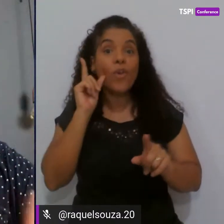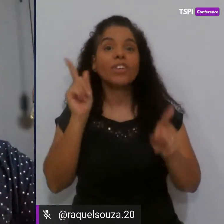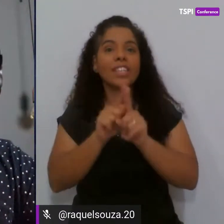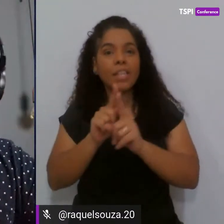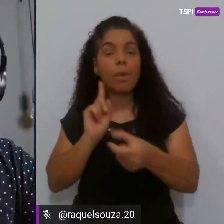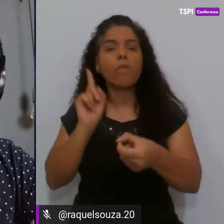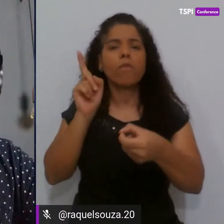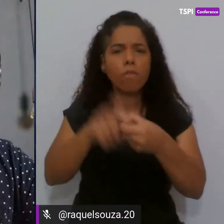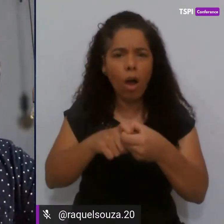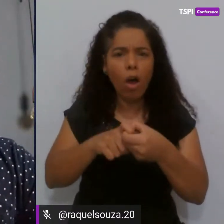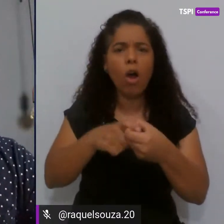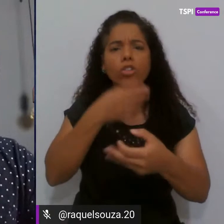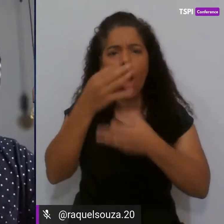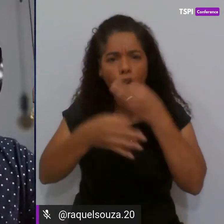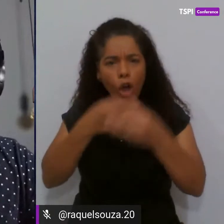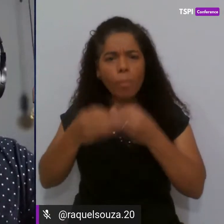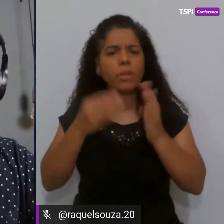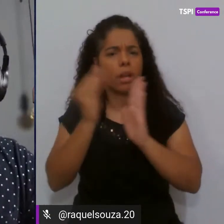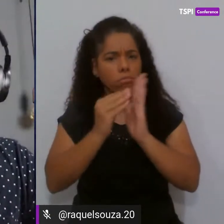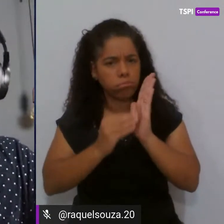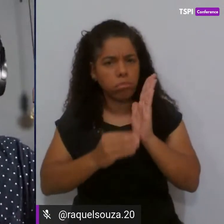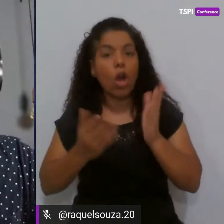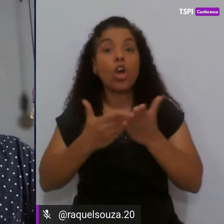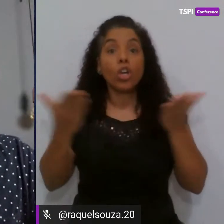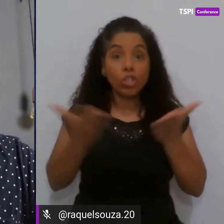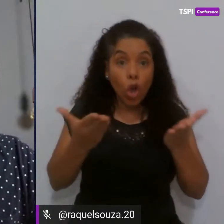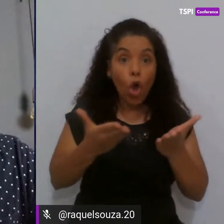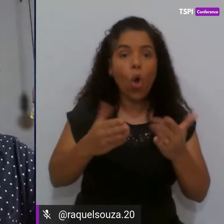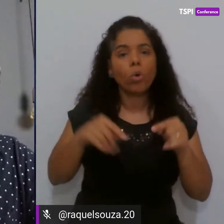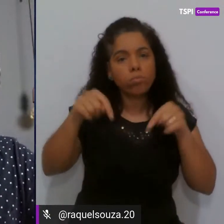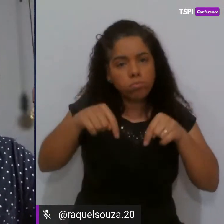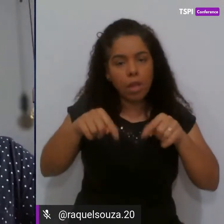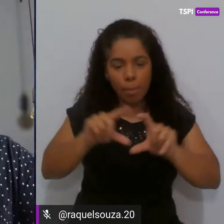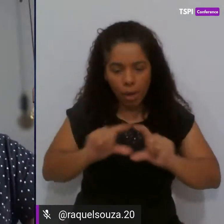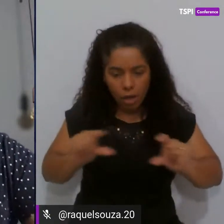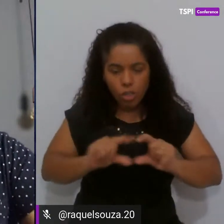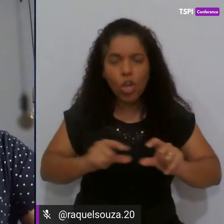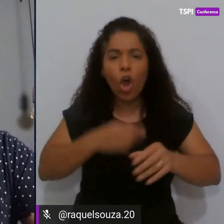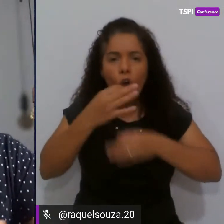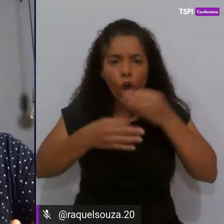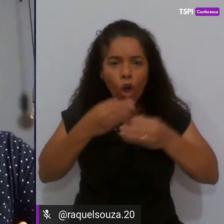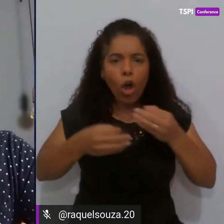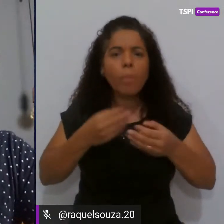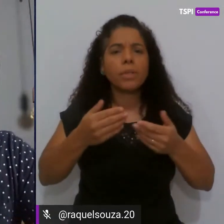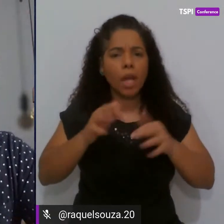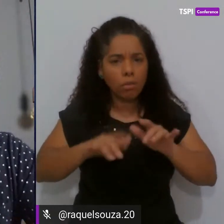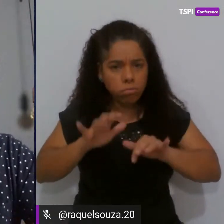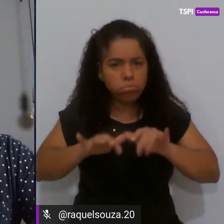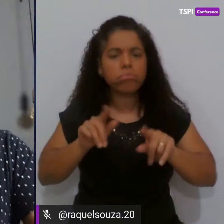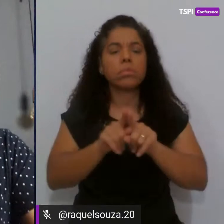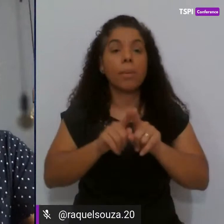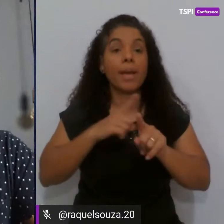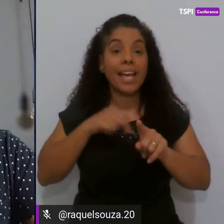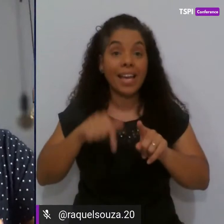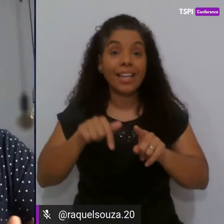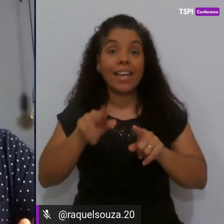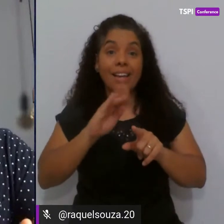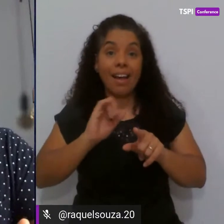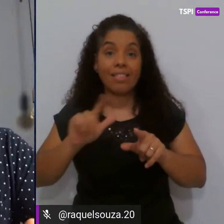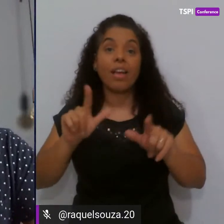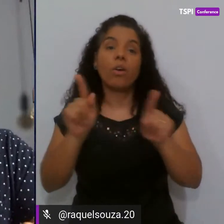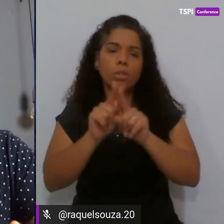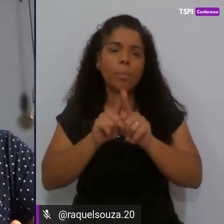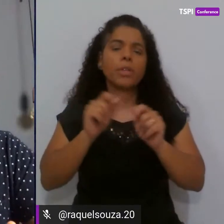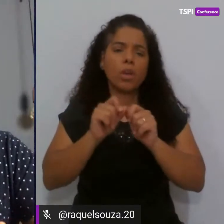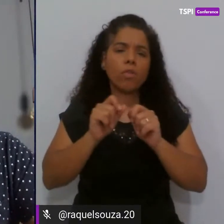lá, faz seus comentários, do evento de hoje também vai lá embaixo, deixa seus comentários, aqui no canal também eu sempre estou fazendo algumas